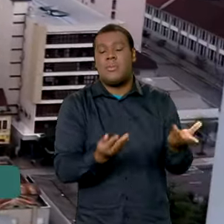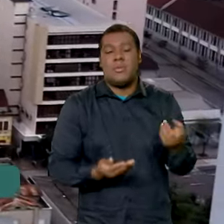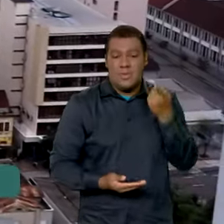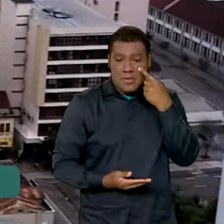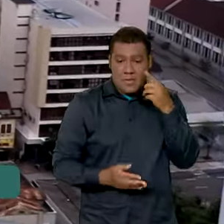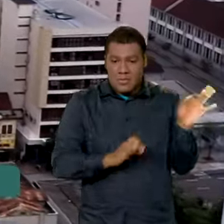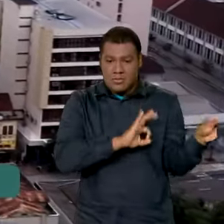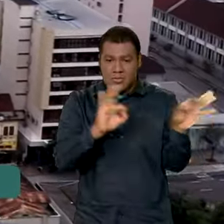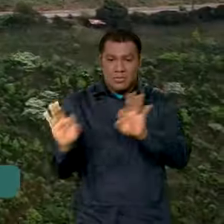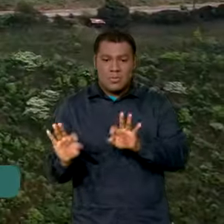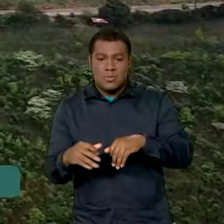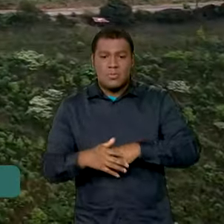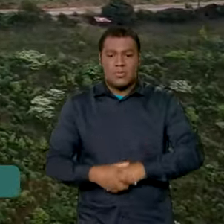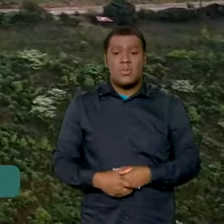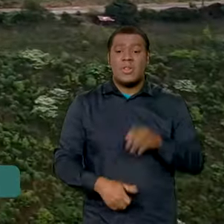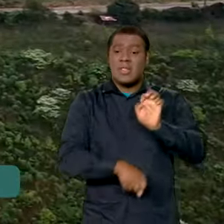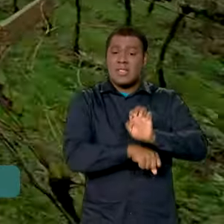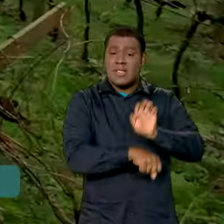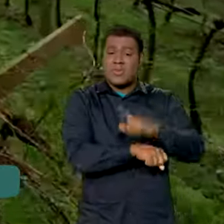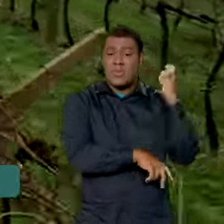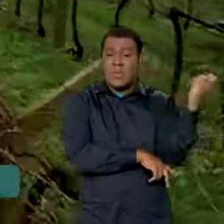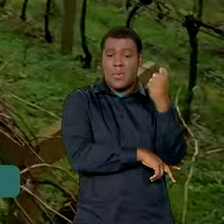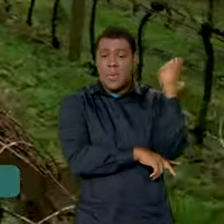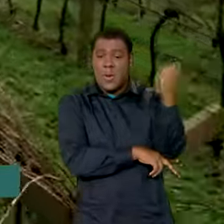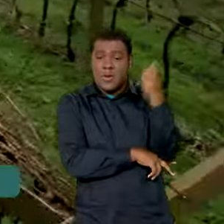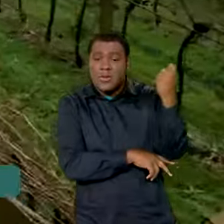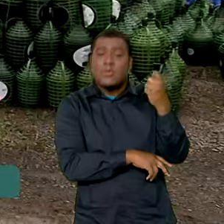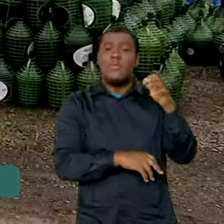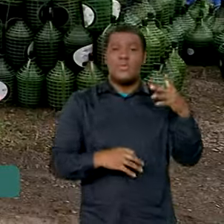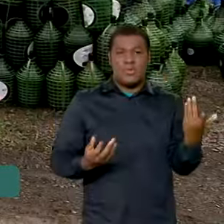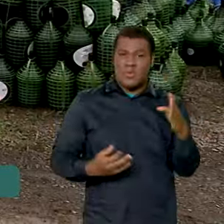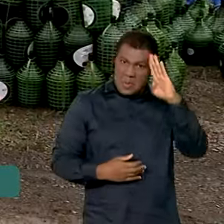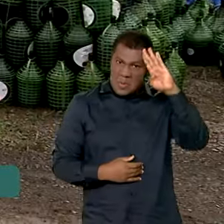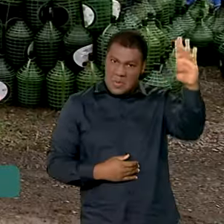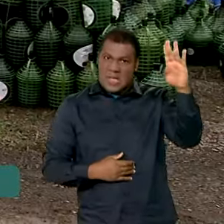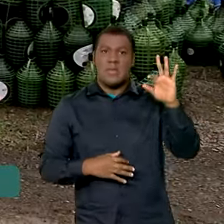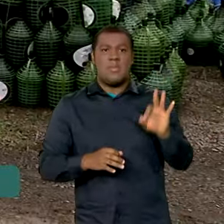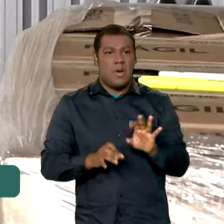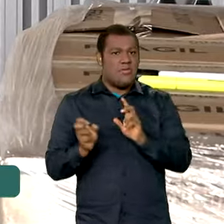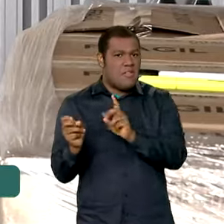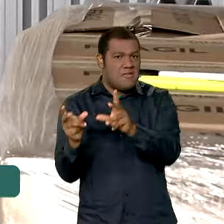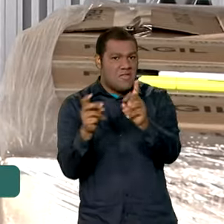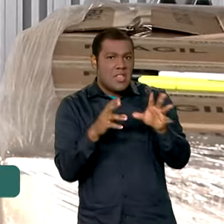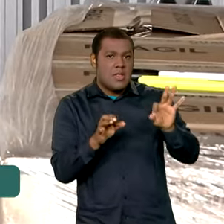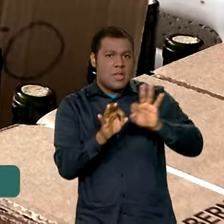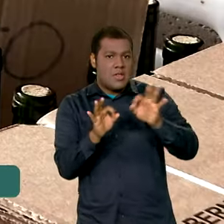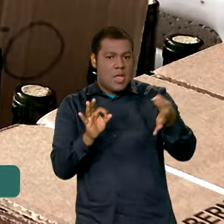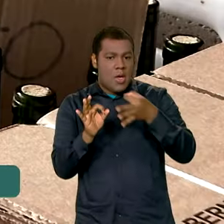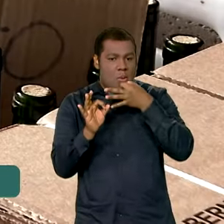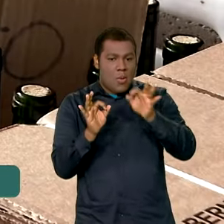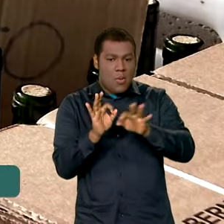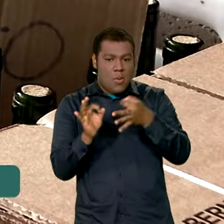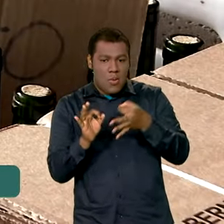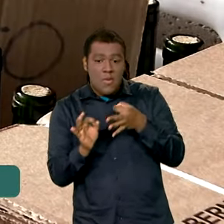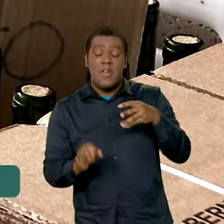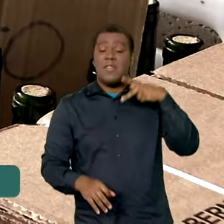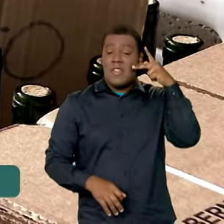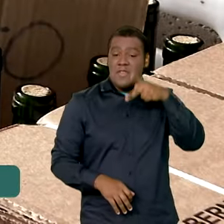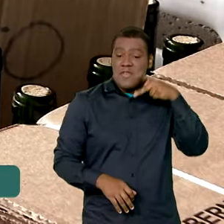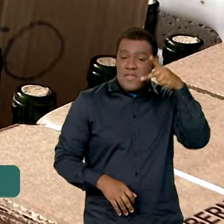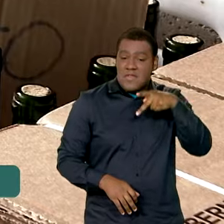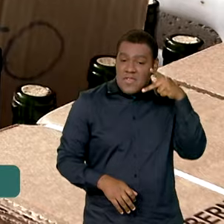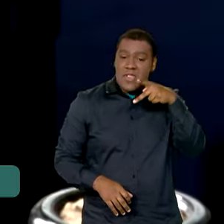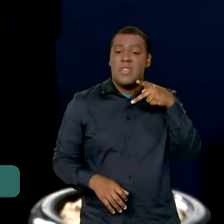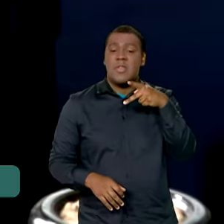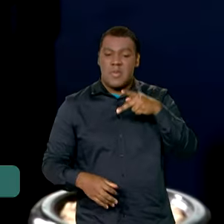O Rio Grande do Sul é o maior produtor de uvas do Brasil. Os vinhos e espumantes produzidos aqui já bateram recordes de